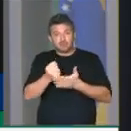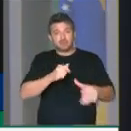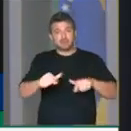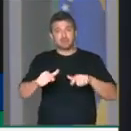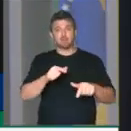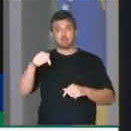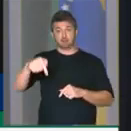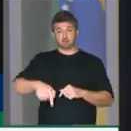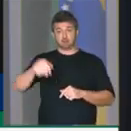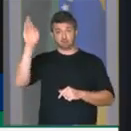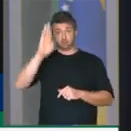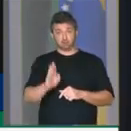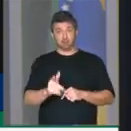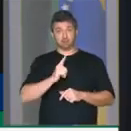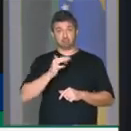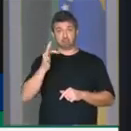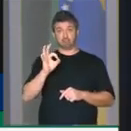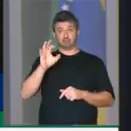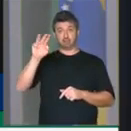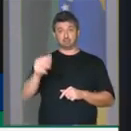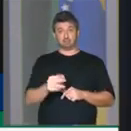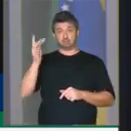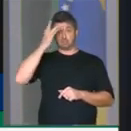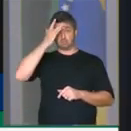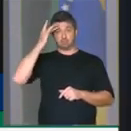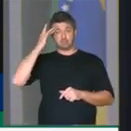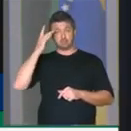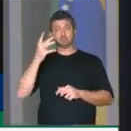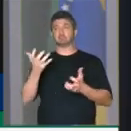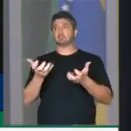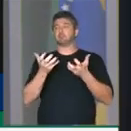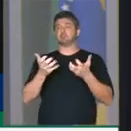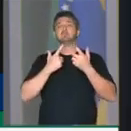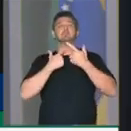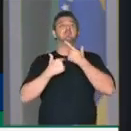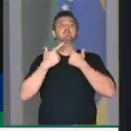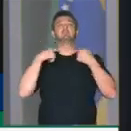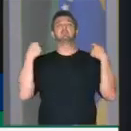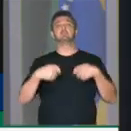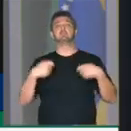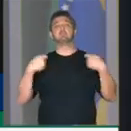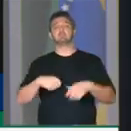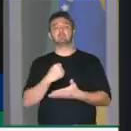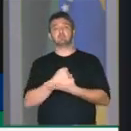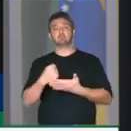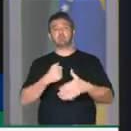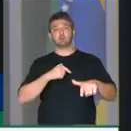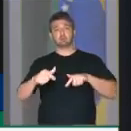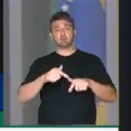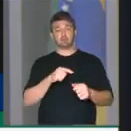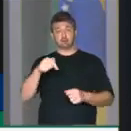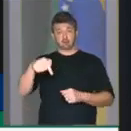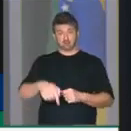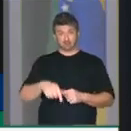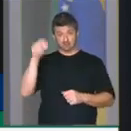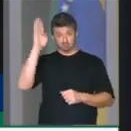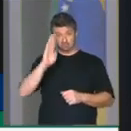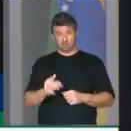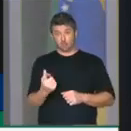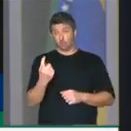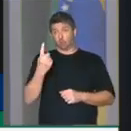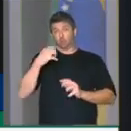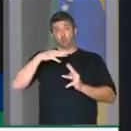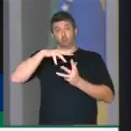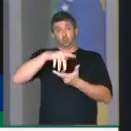país que tem mais de 10 milhões de pessoas procurando emprego. O Brasil é o único país no mundo